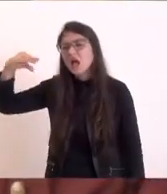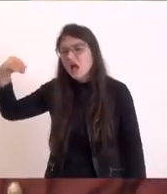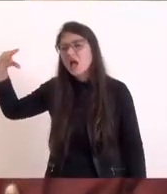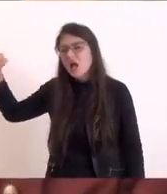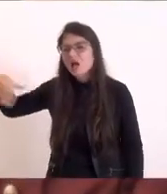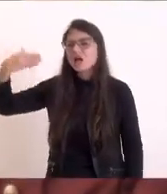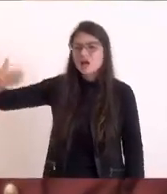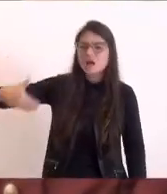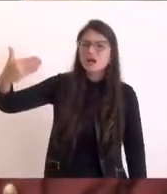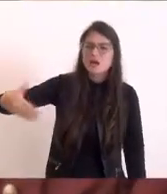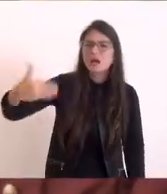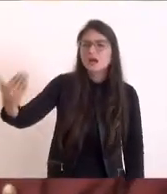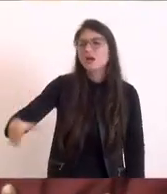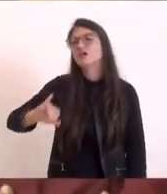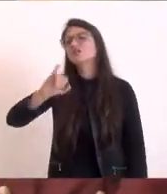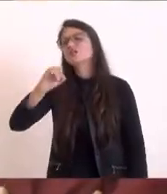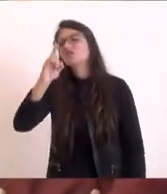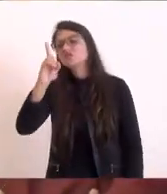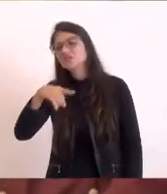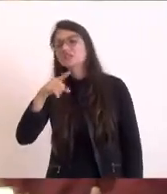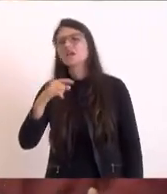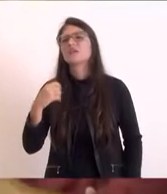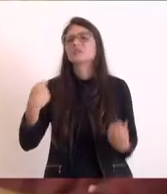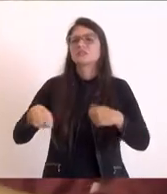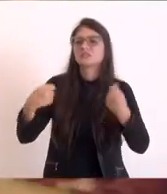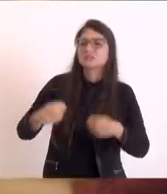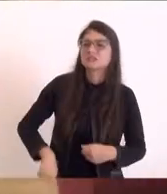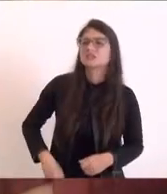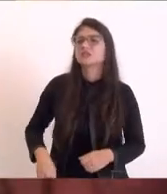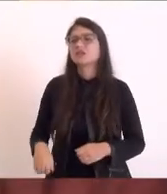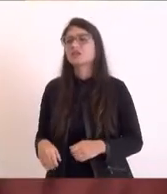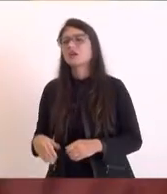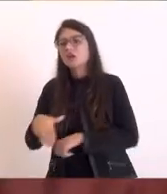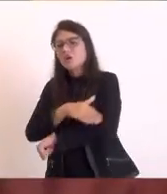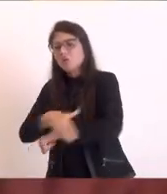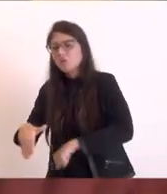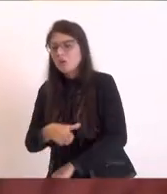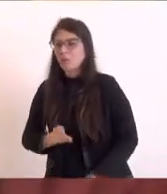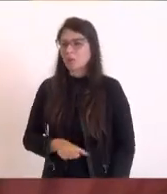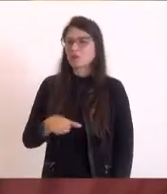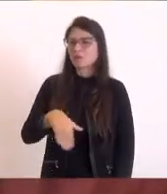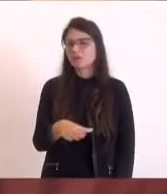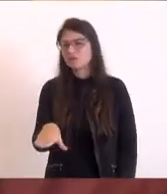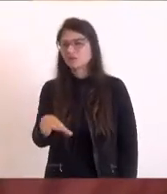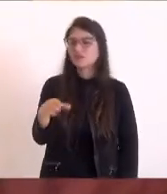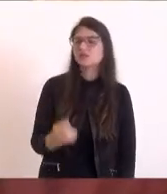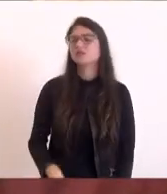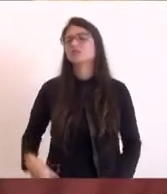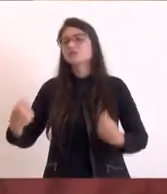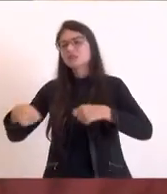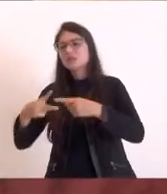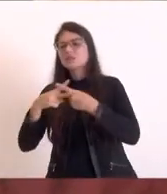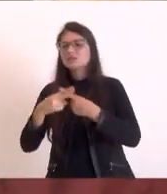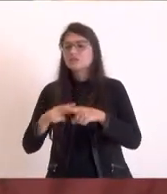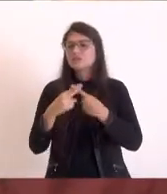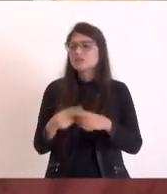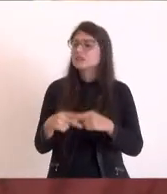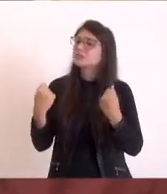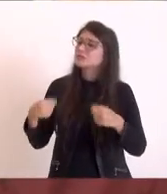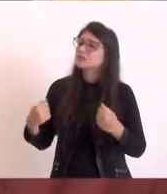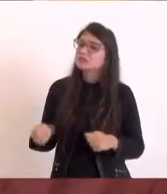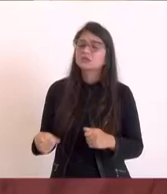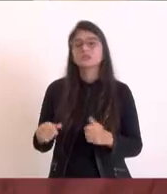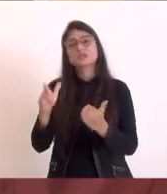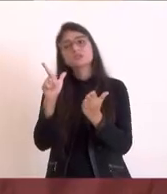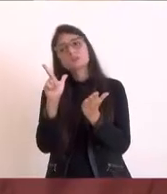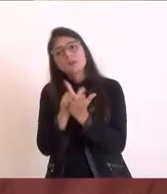Zé vai tapar os buracos Zé até sair a licitação dentro das normas hoje nós